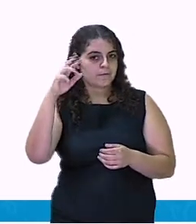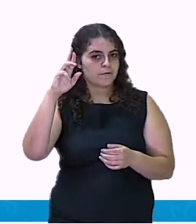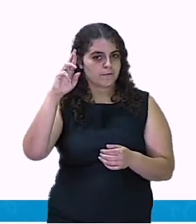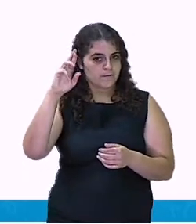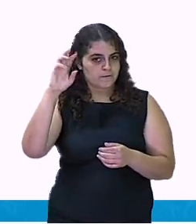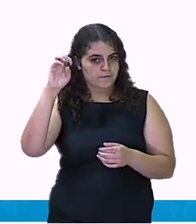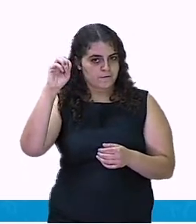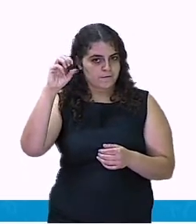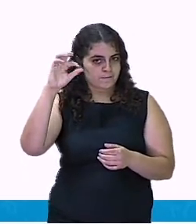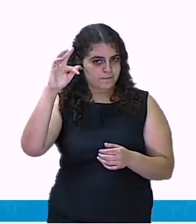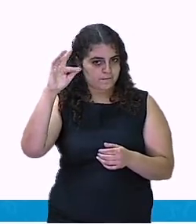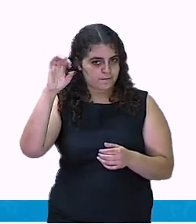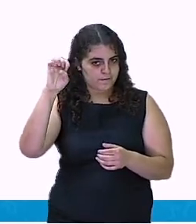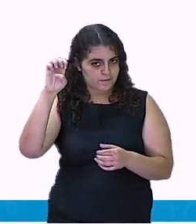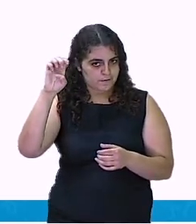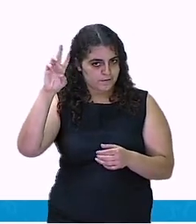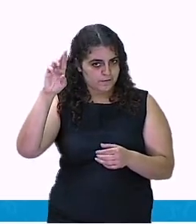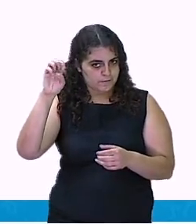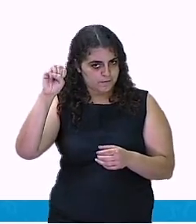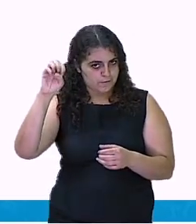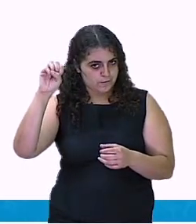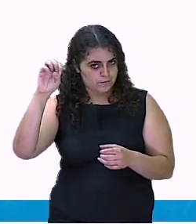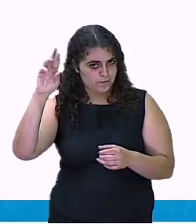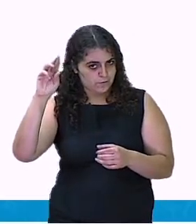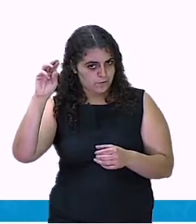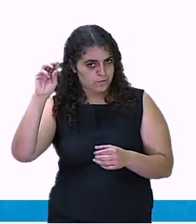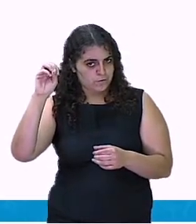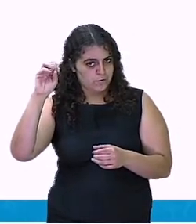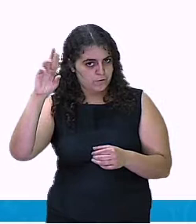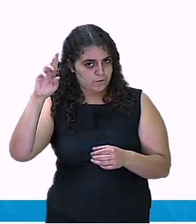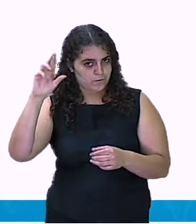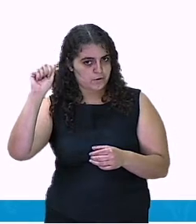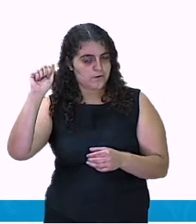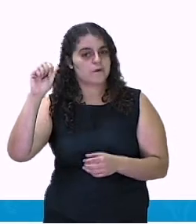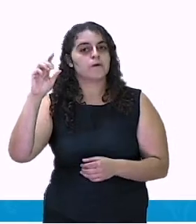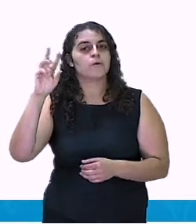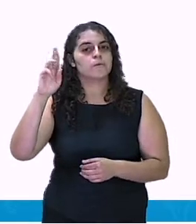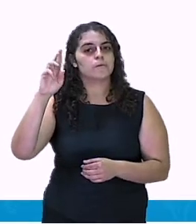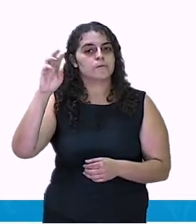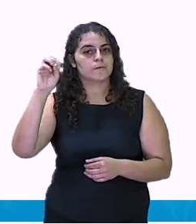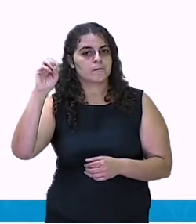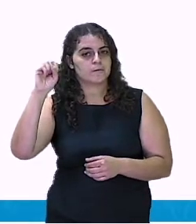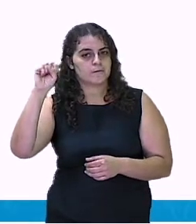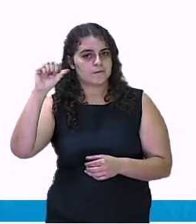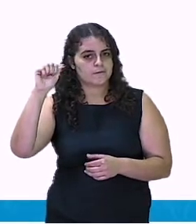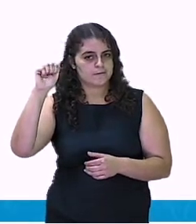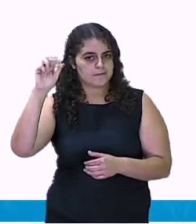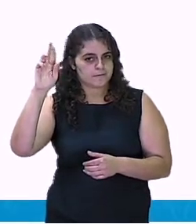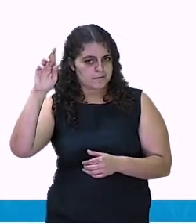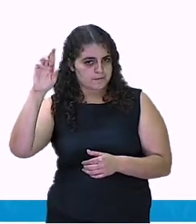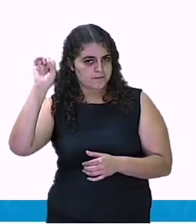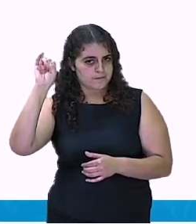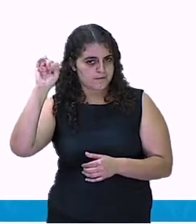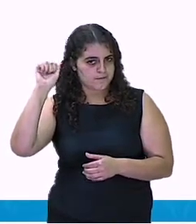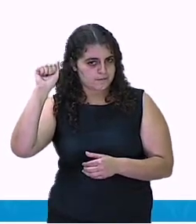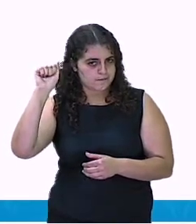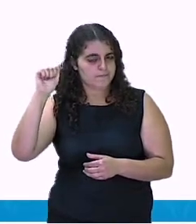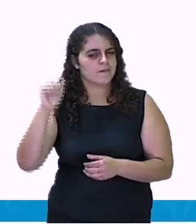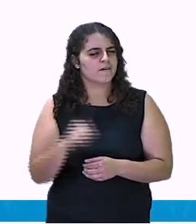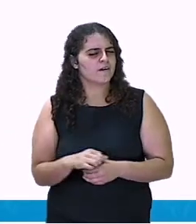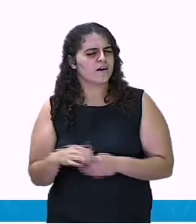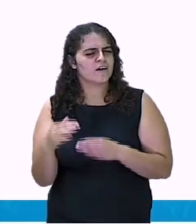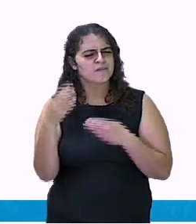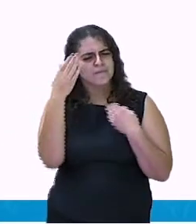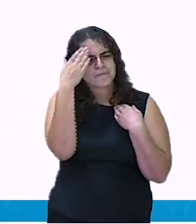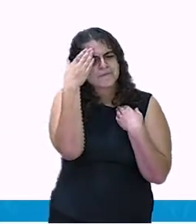Ramalho. Muito obrigada a vocês dois. Um beijo para vocês. Vocês contribuíram muito para a nossa aula e você